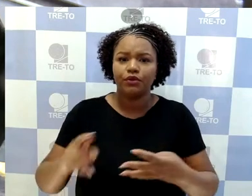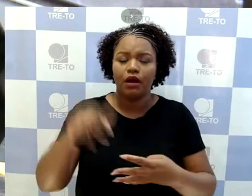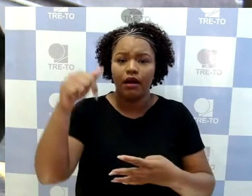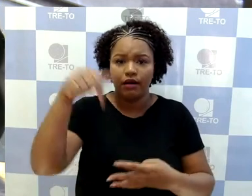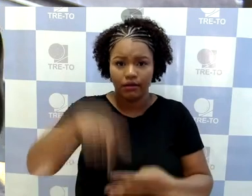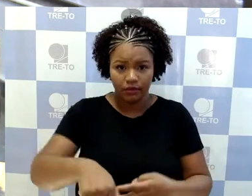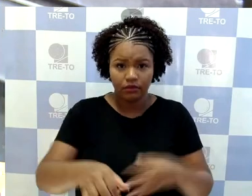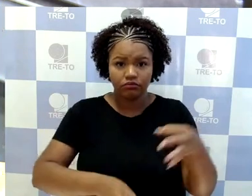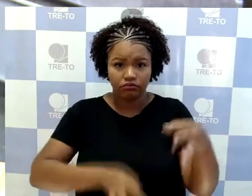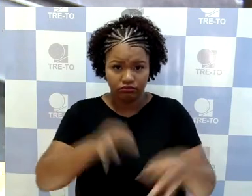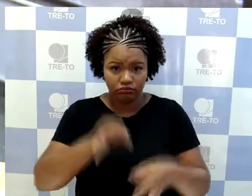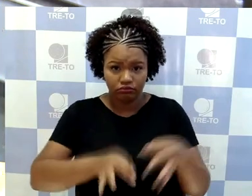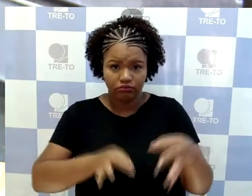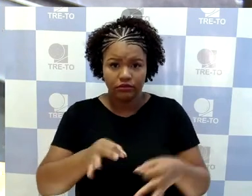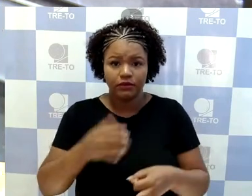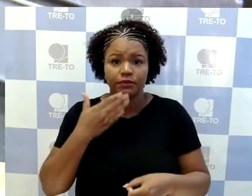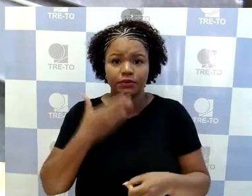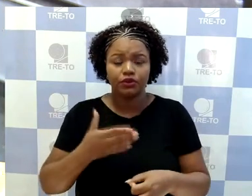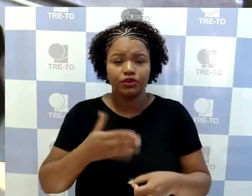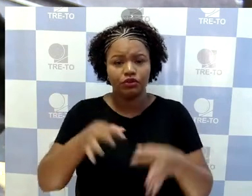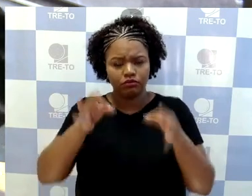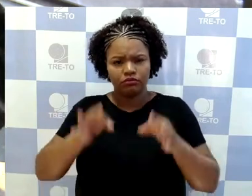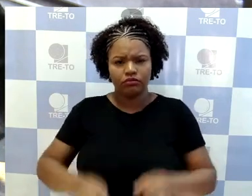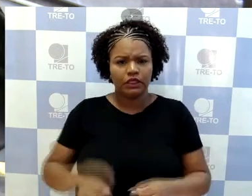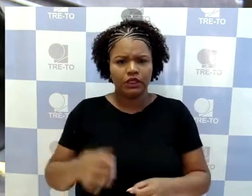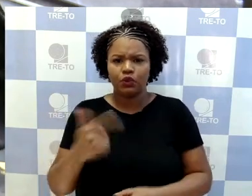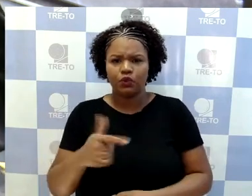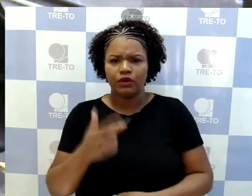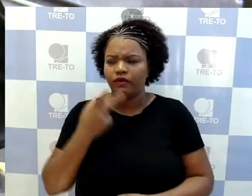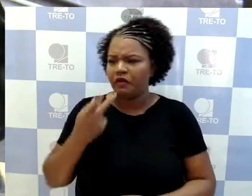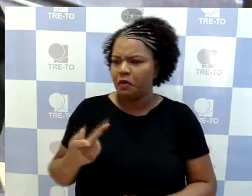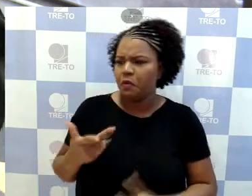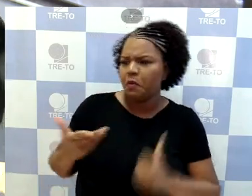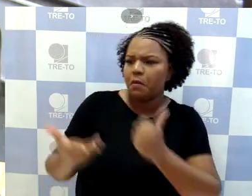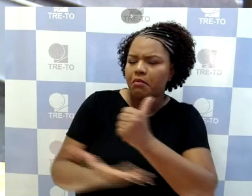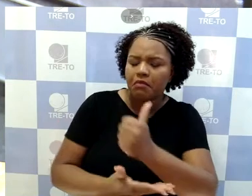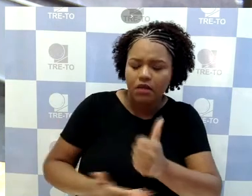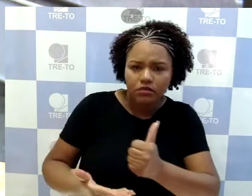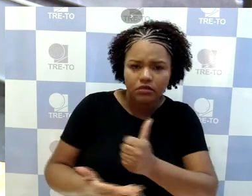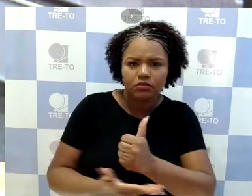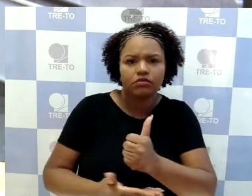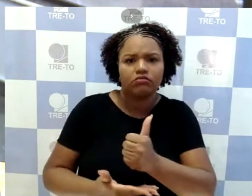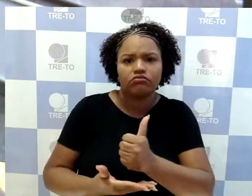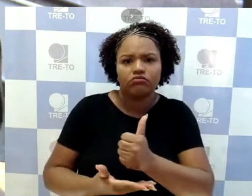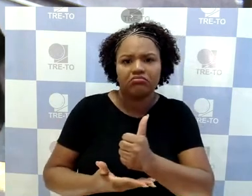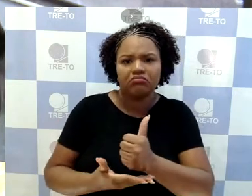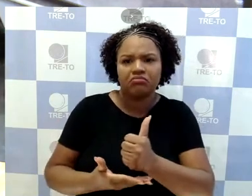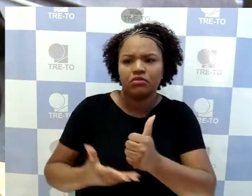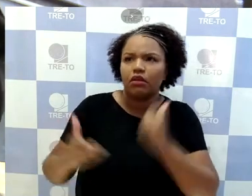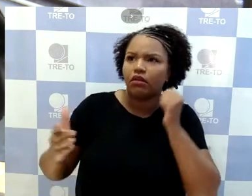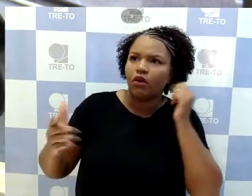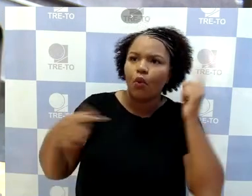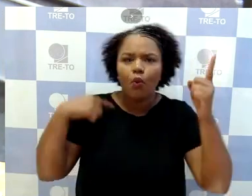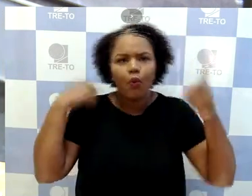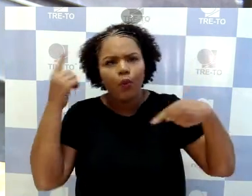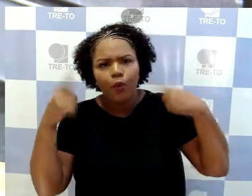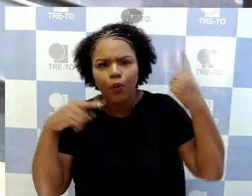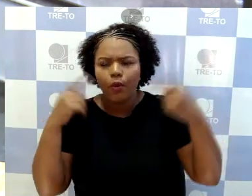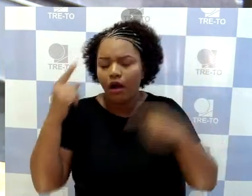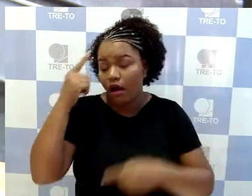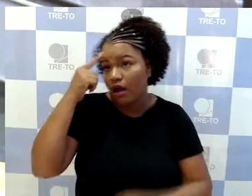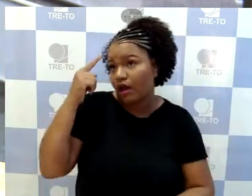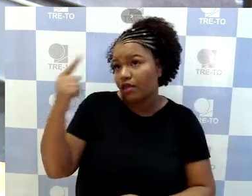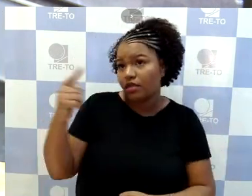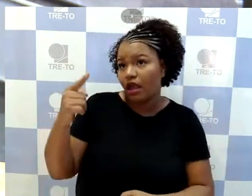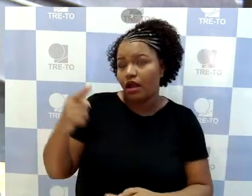integralidade, não havendo o que se falar, que ele se baseou em delírios, em ideias emitidas por ele